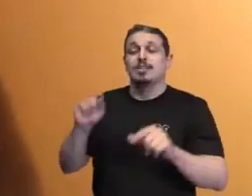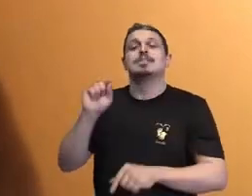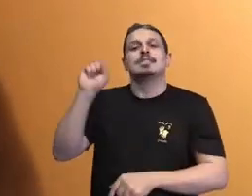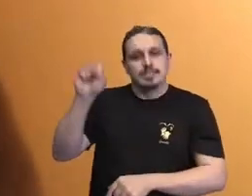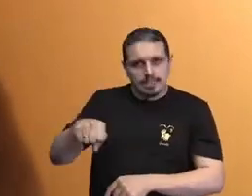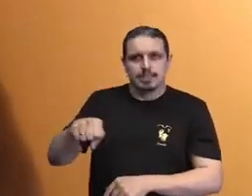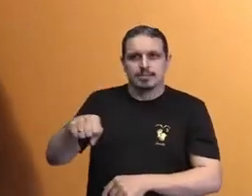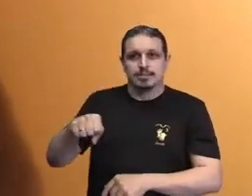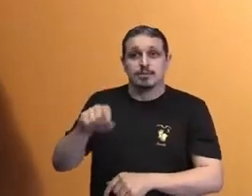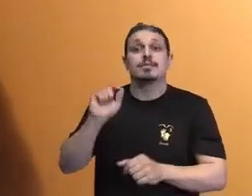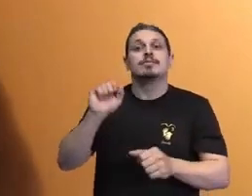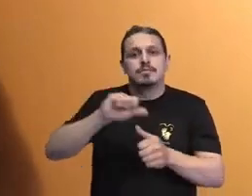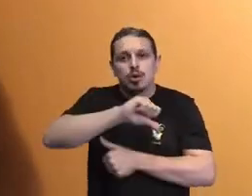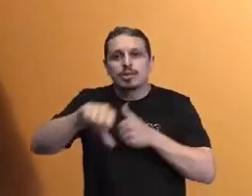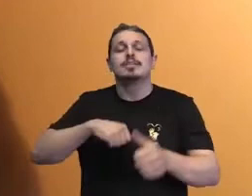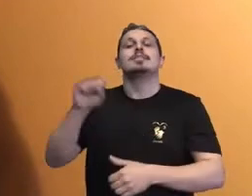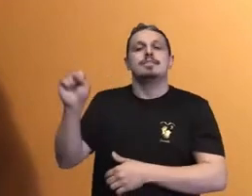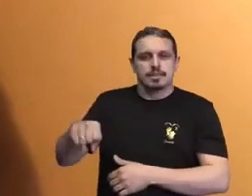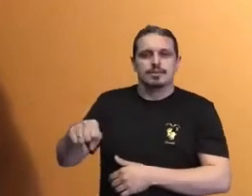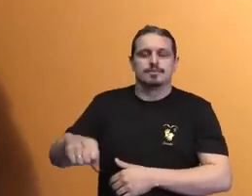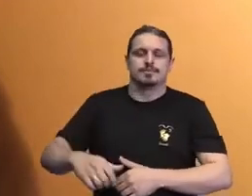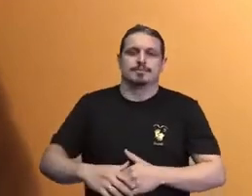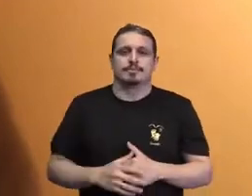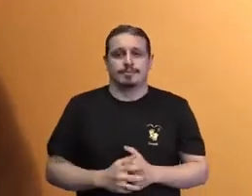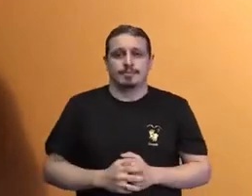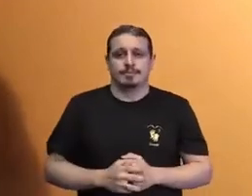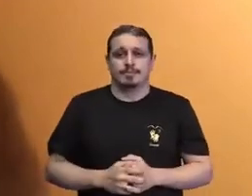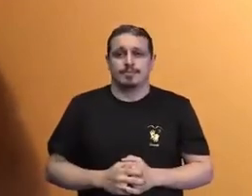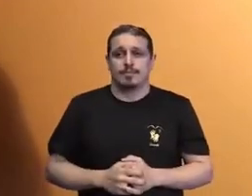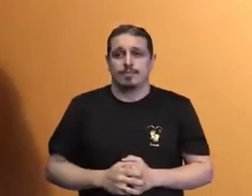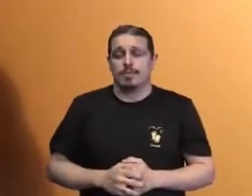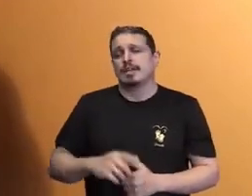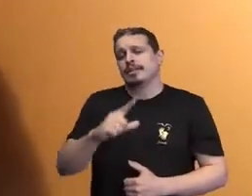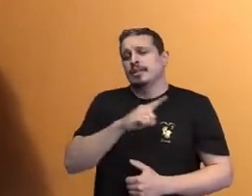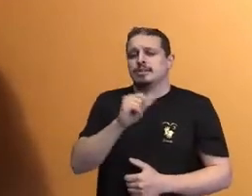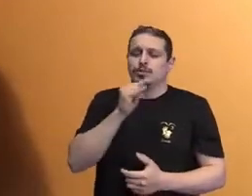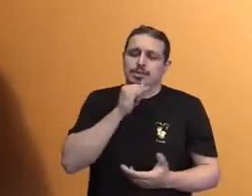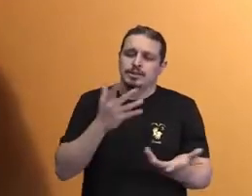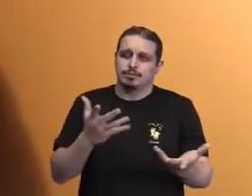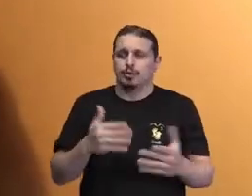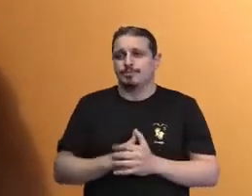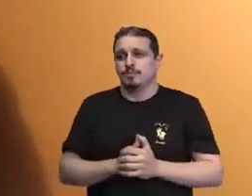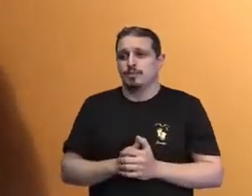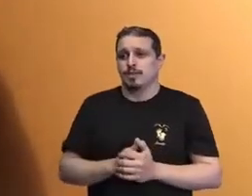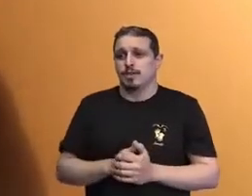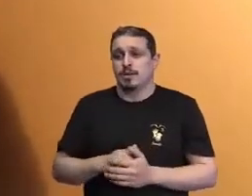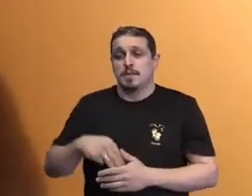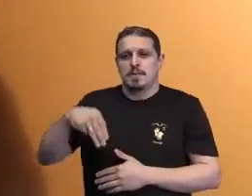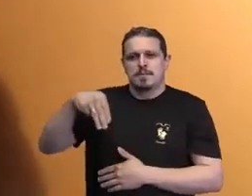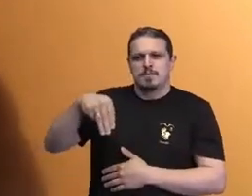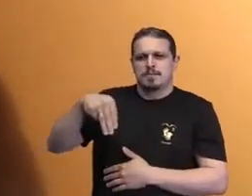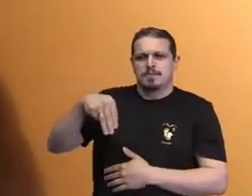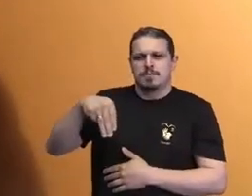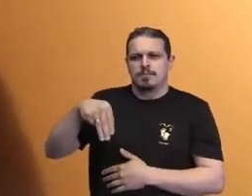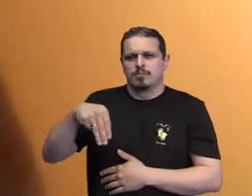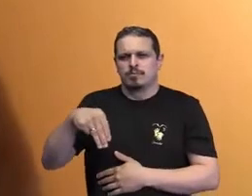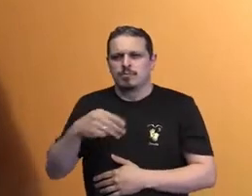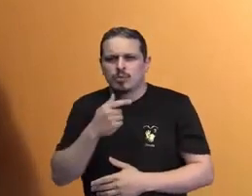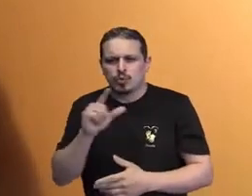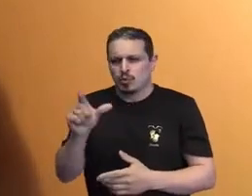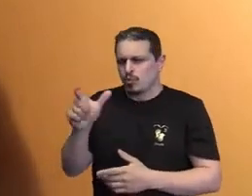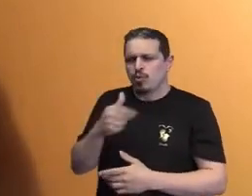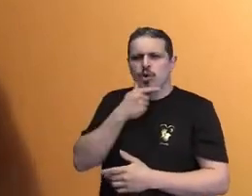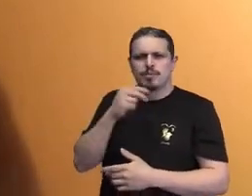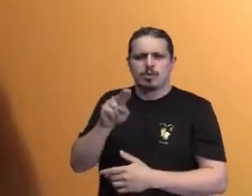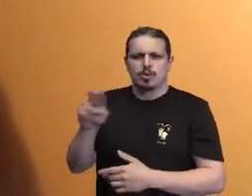que se faça com ausência de complexidade. Mark Twain, hoje um discutido autor de livros